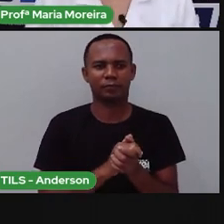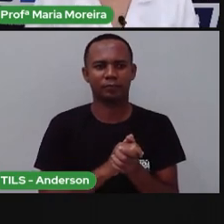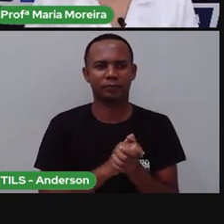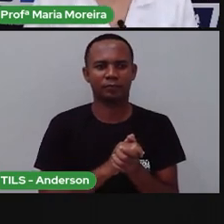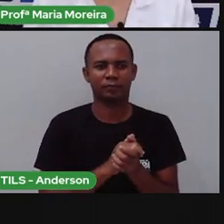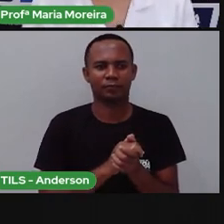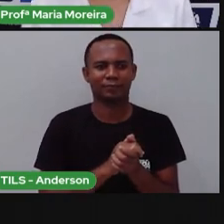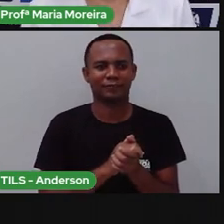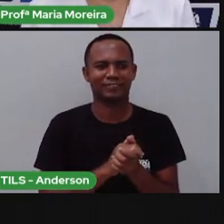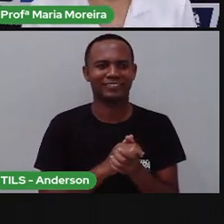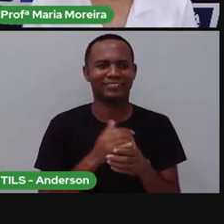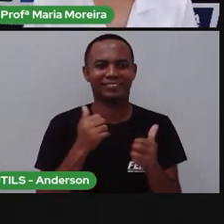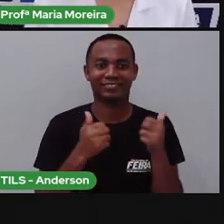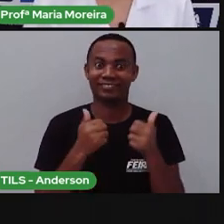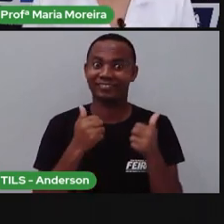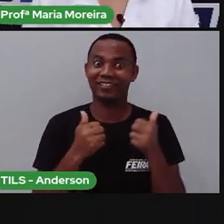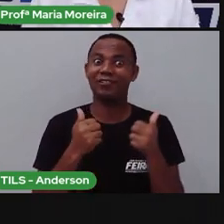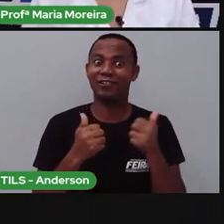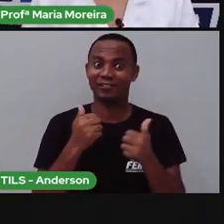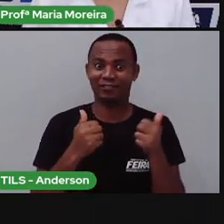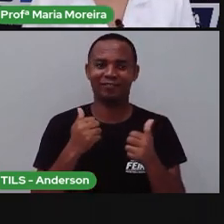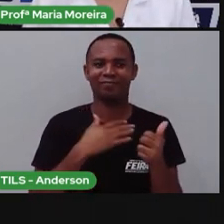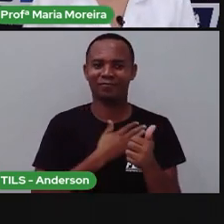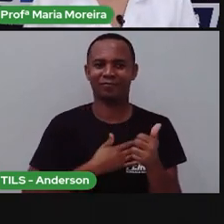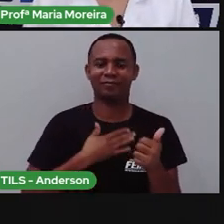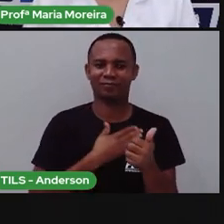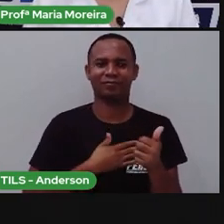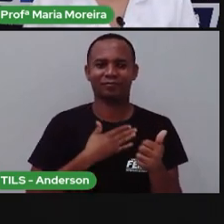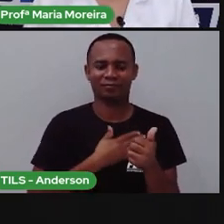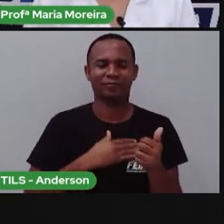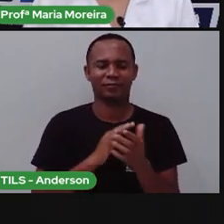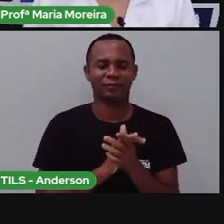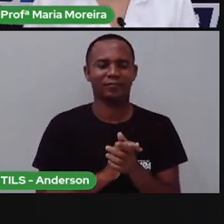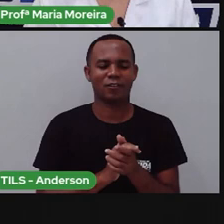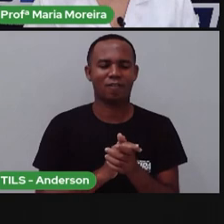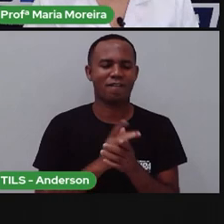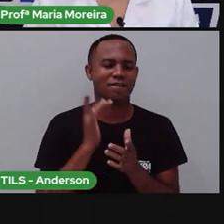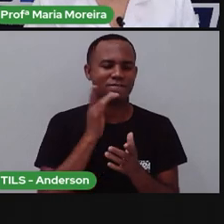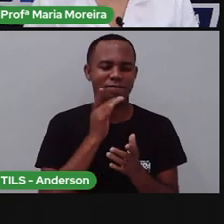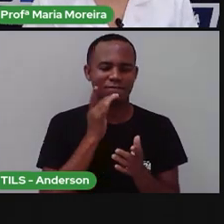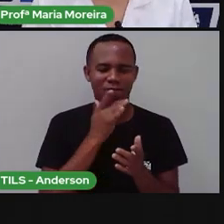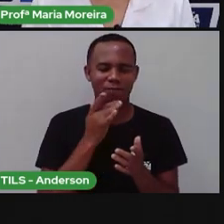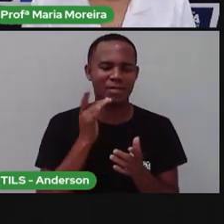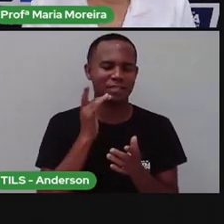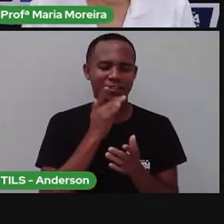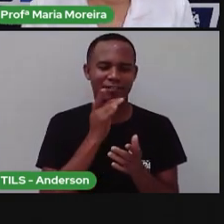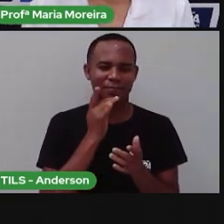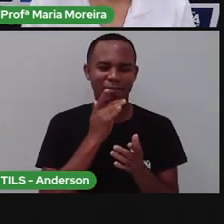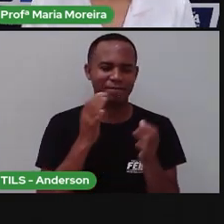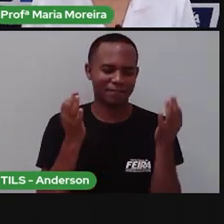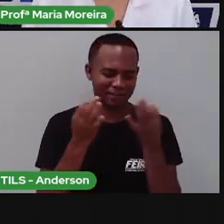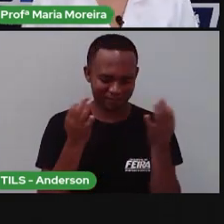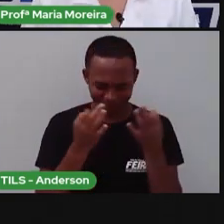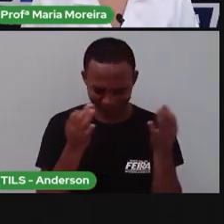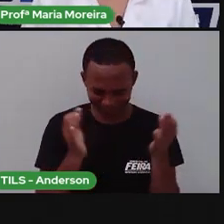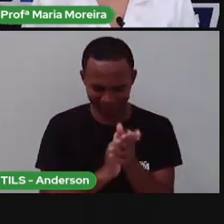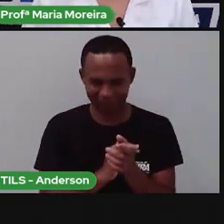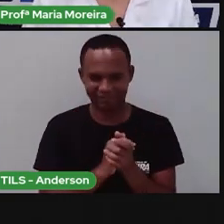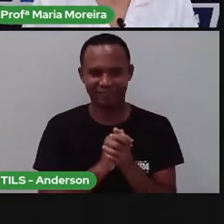a cara meio de Anderson, não, né? Dá para ver. Ele gosta de cozinhar, gente! Olha só! Vamos...